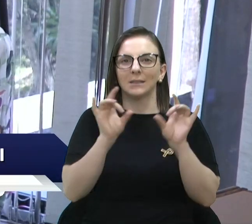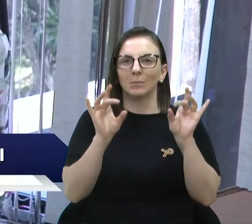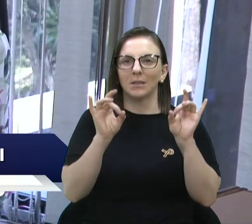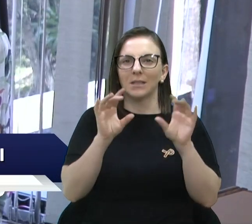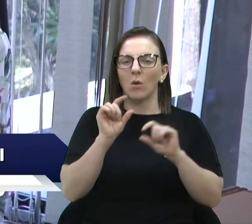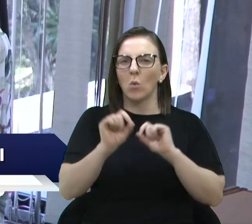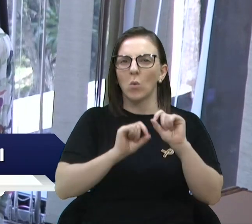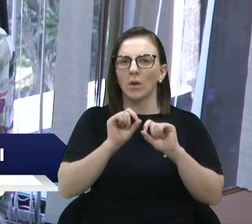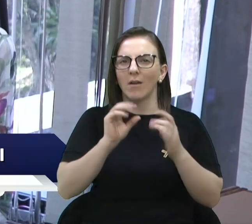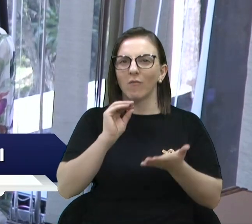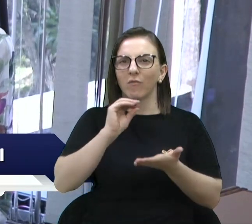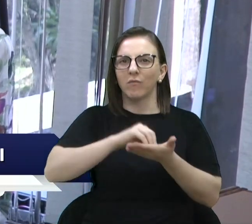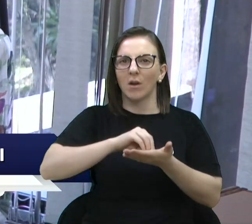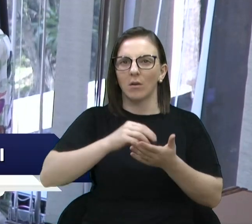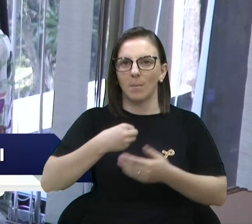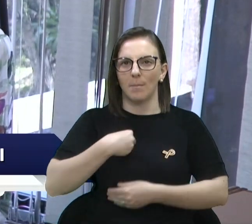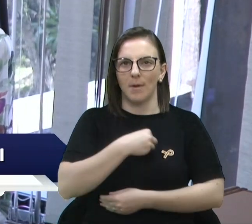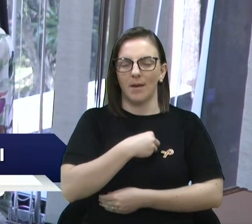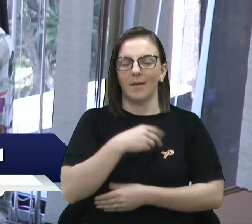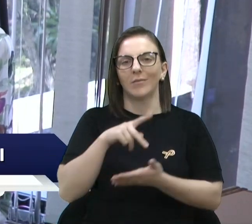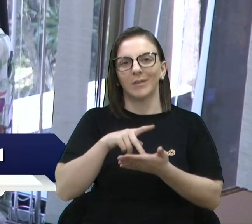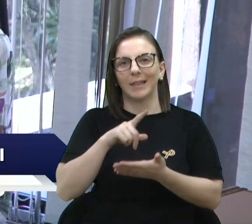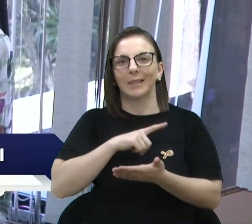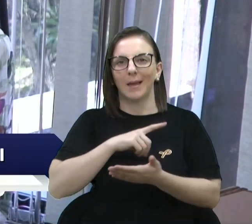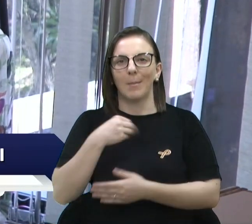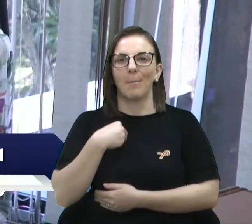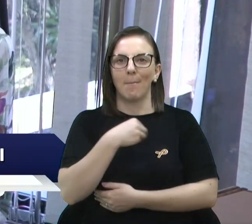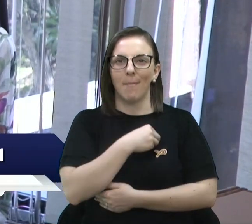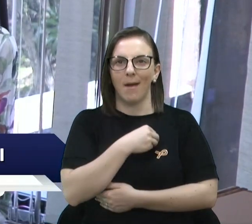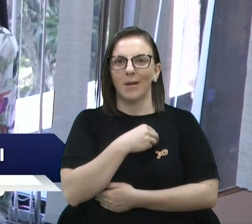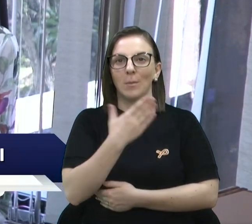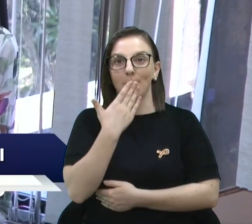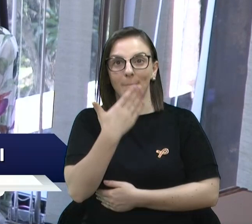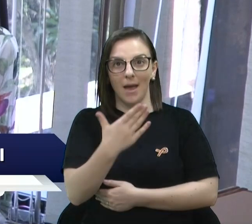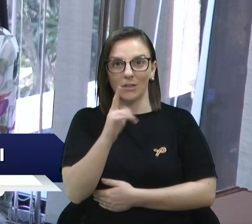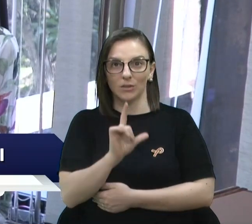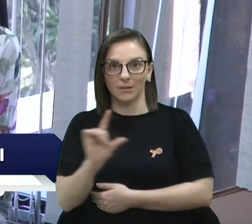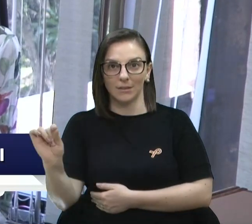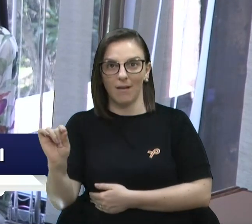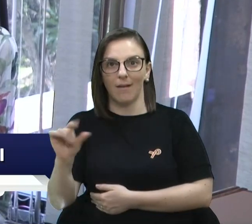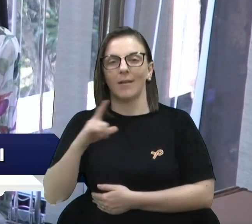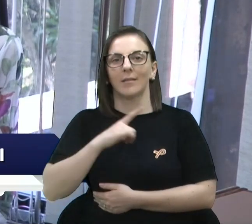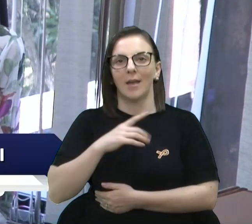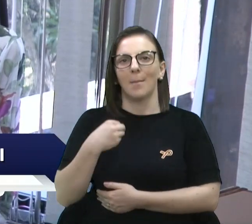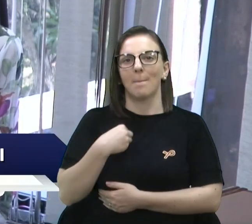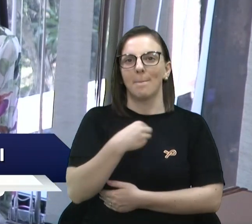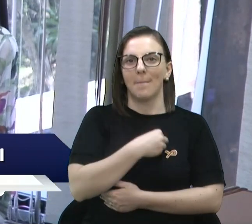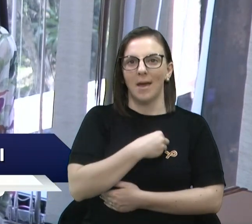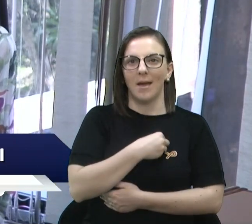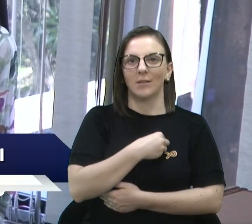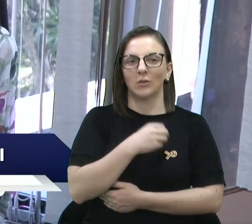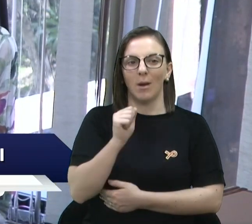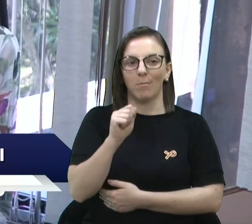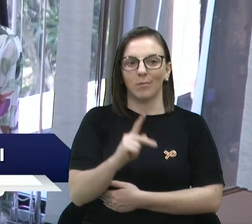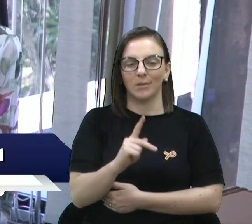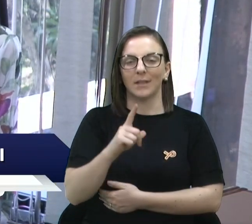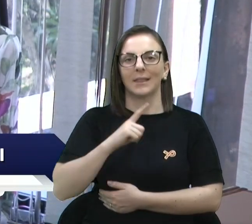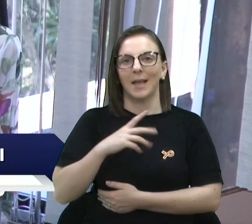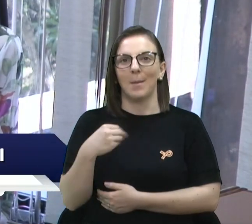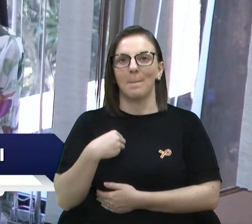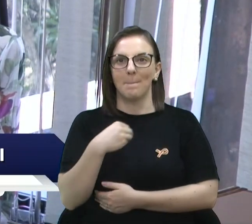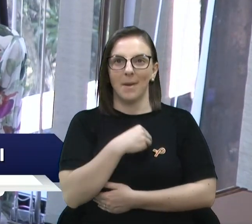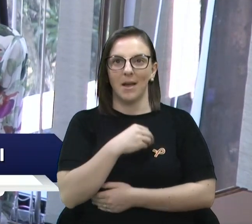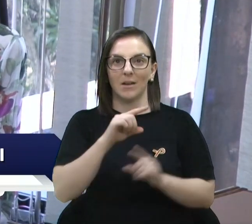o que a gente tem? Nós temos médicos que se exoneram, médicos que se aposentam, tivemos médicas que engravidaram e precisaram ser